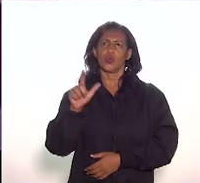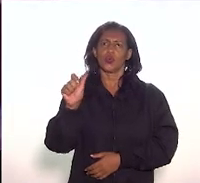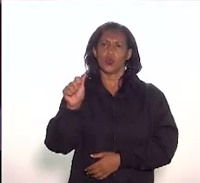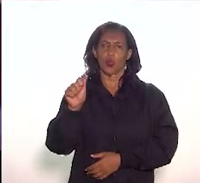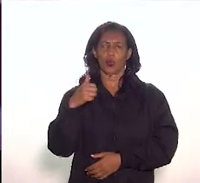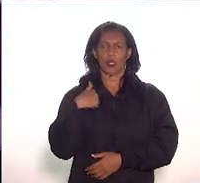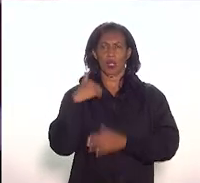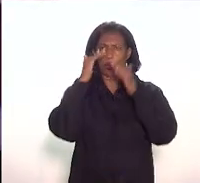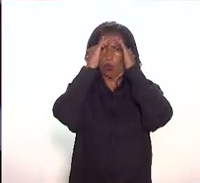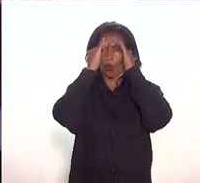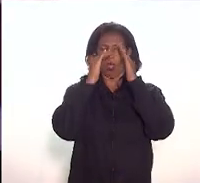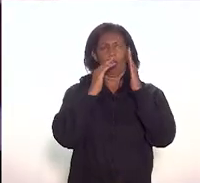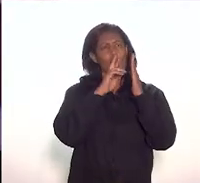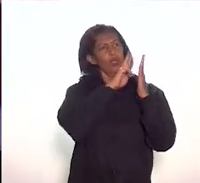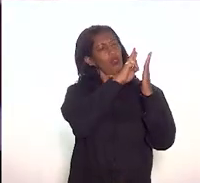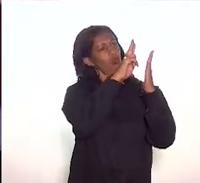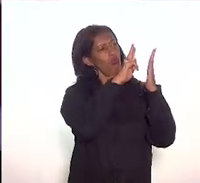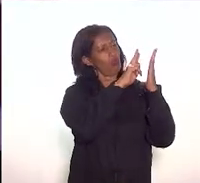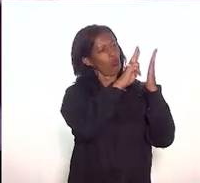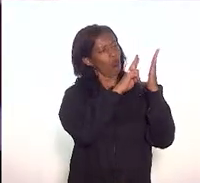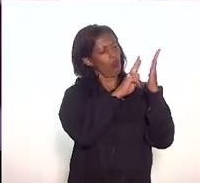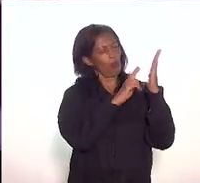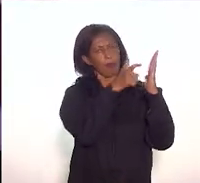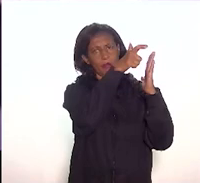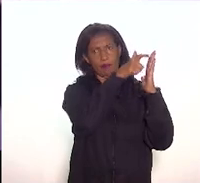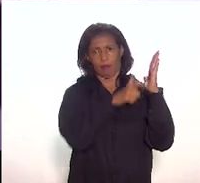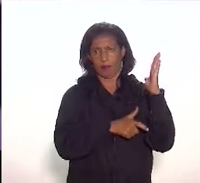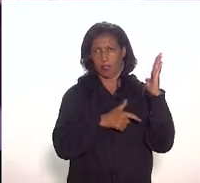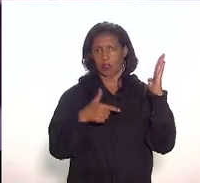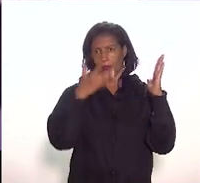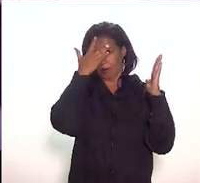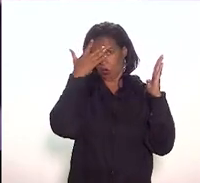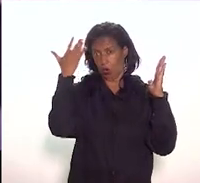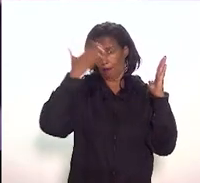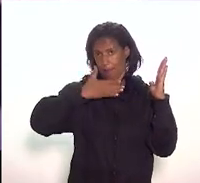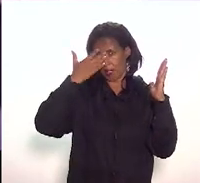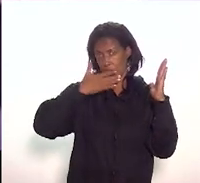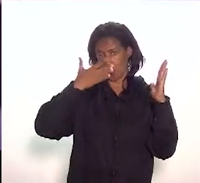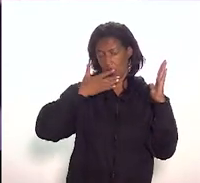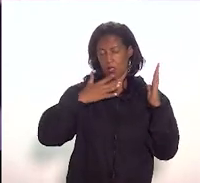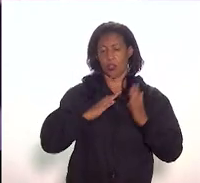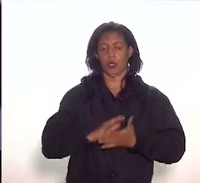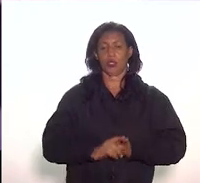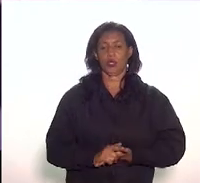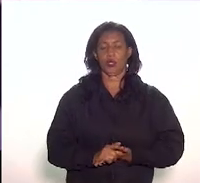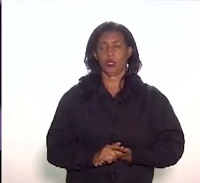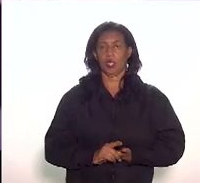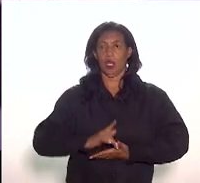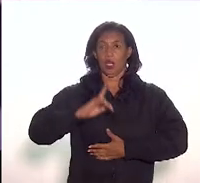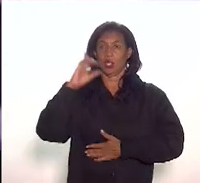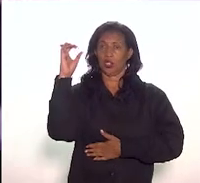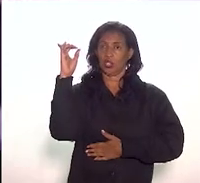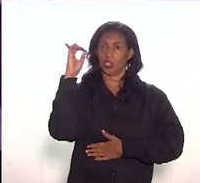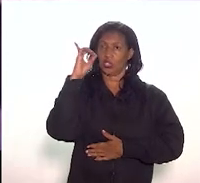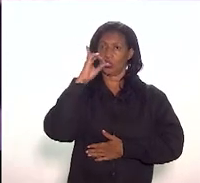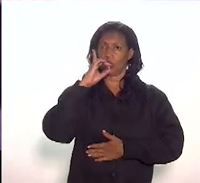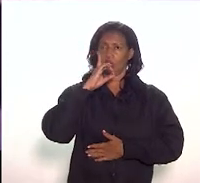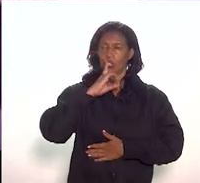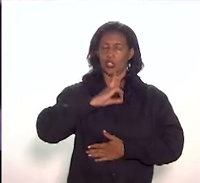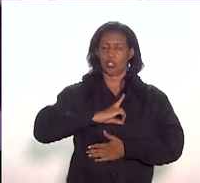lista das pessoas que estão presentes, Cristiane Souza, é diretora de